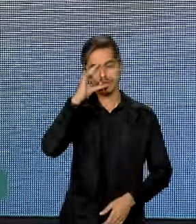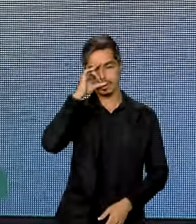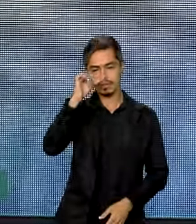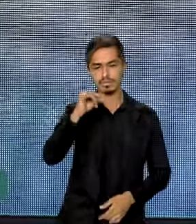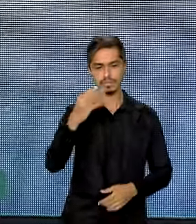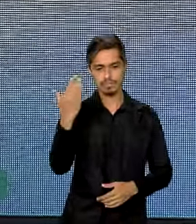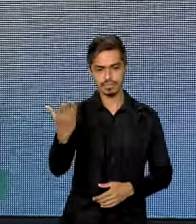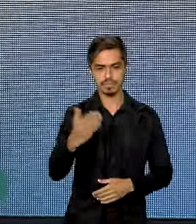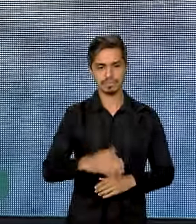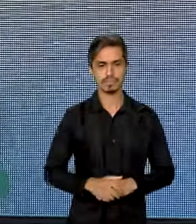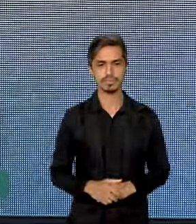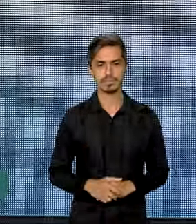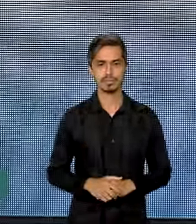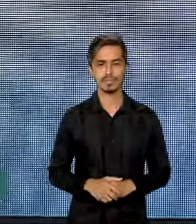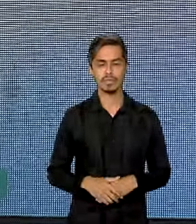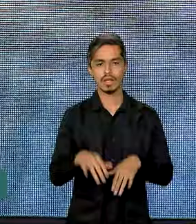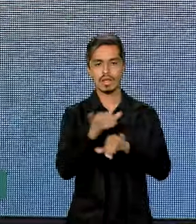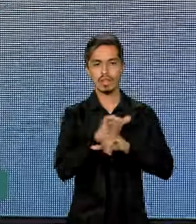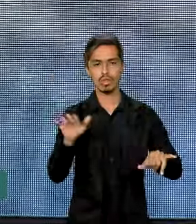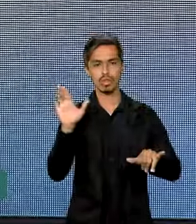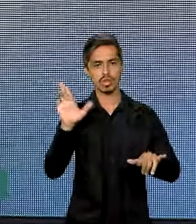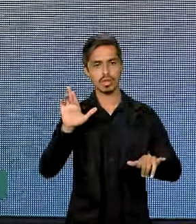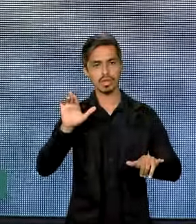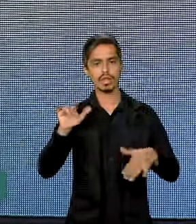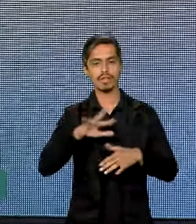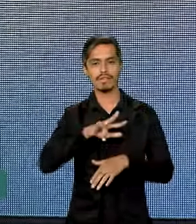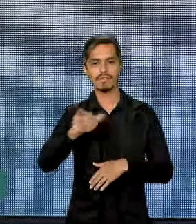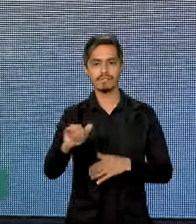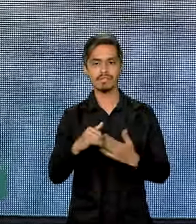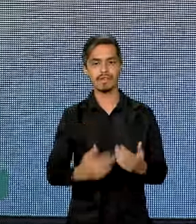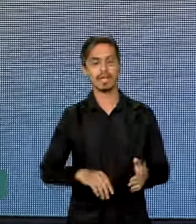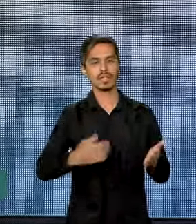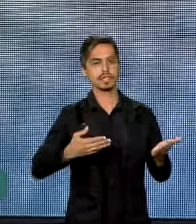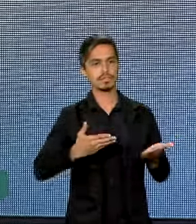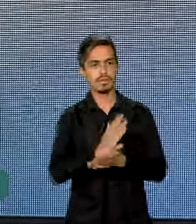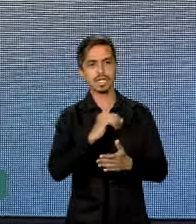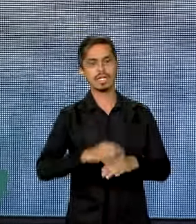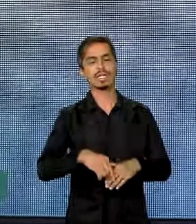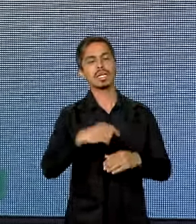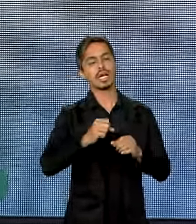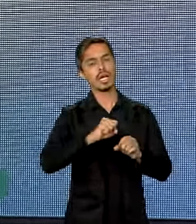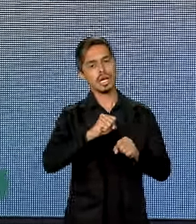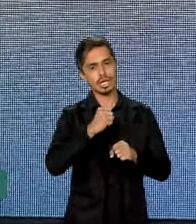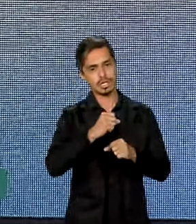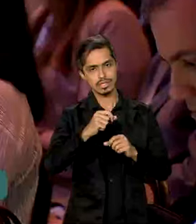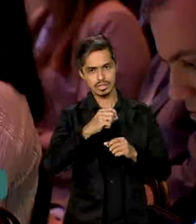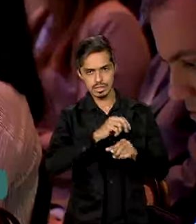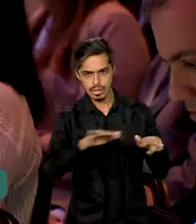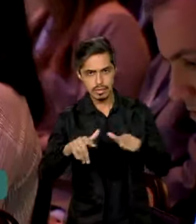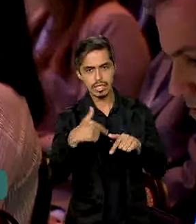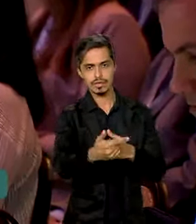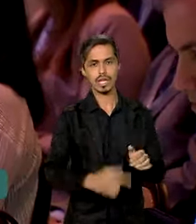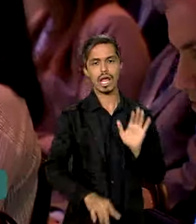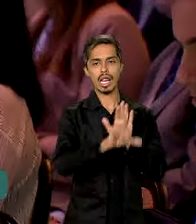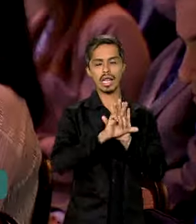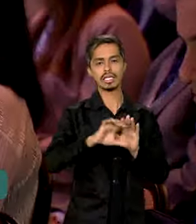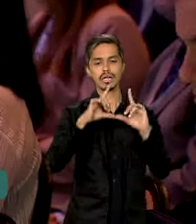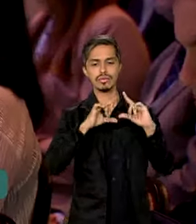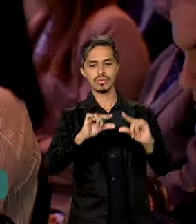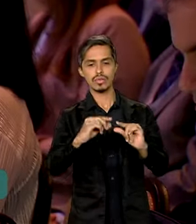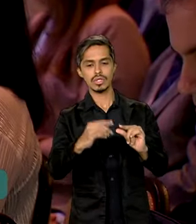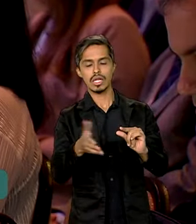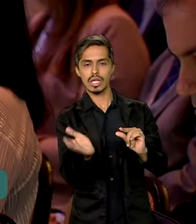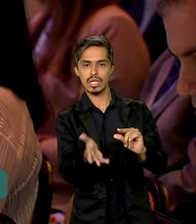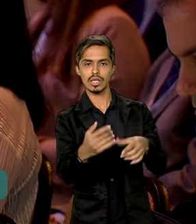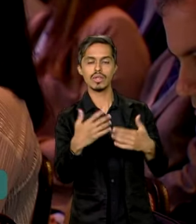Alckmin, anunciou que o presidente Lula deve sancionar na semana que vem a Lei da Depreciação Acelerada, com o